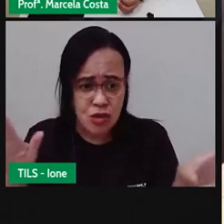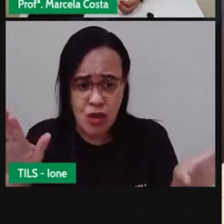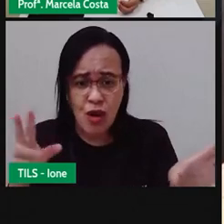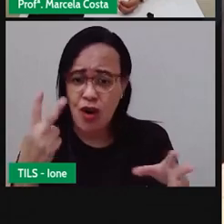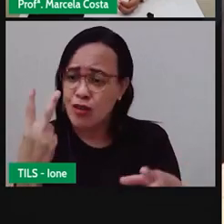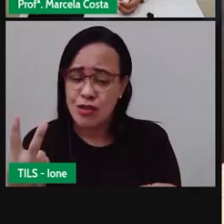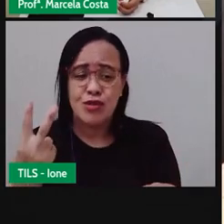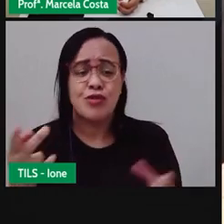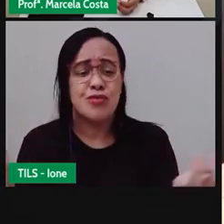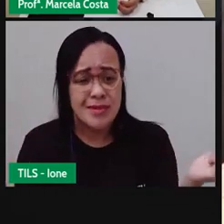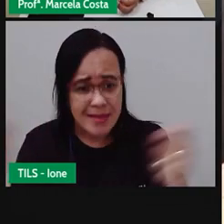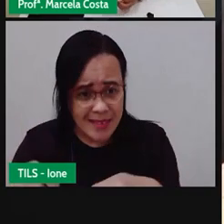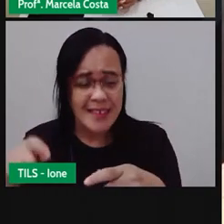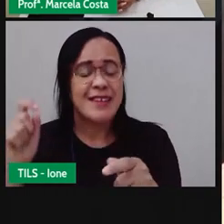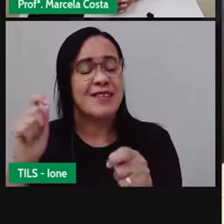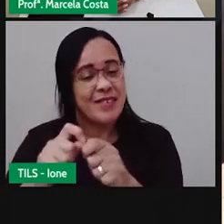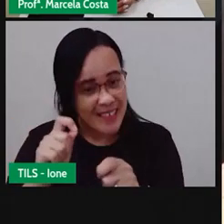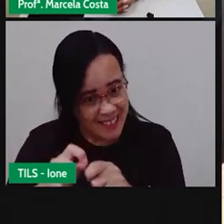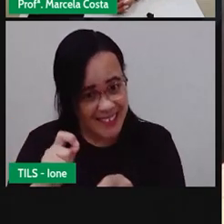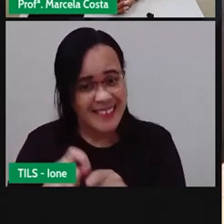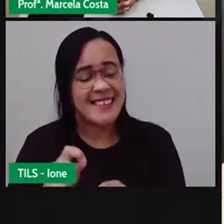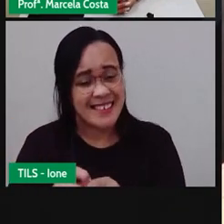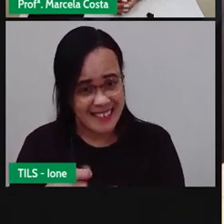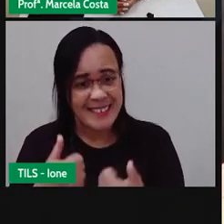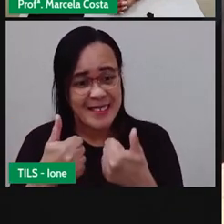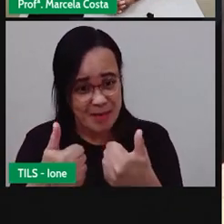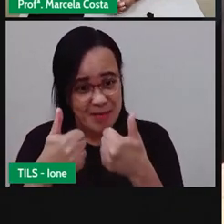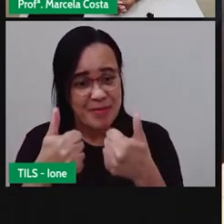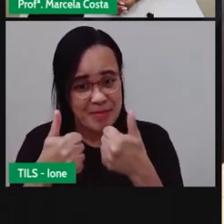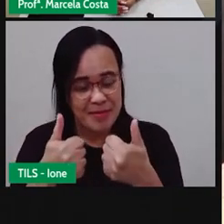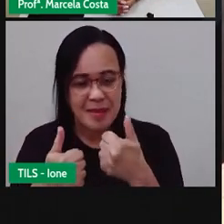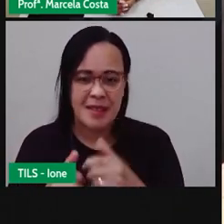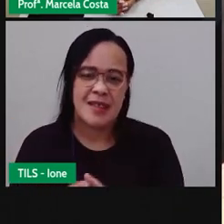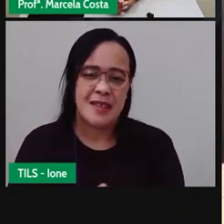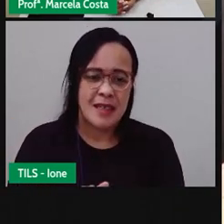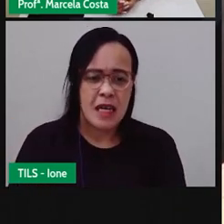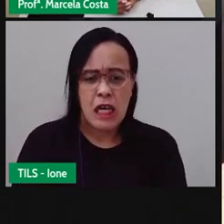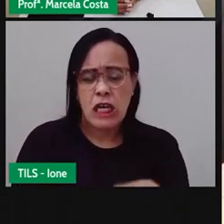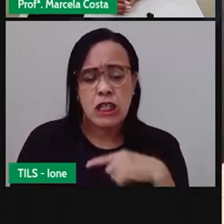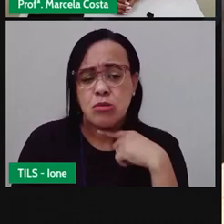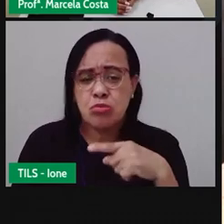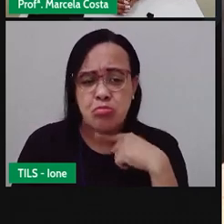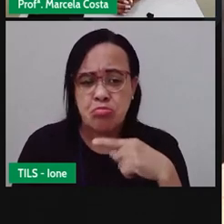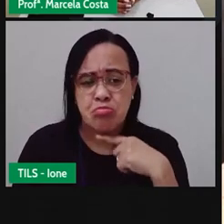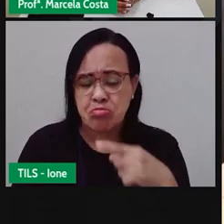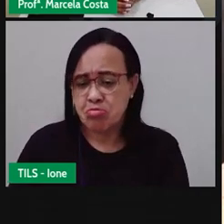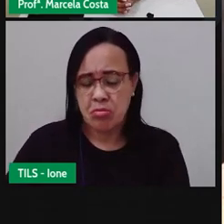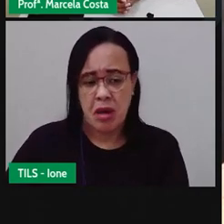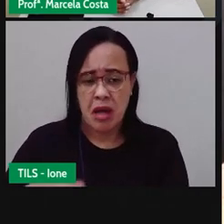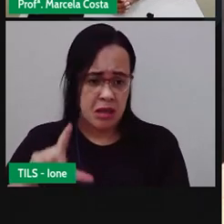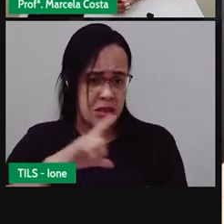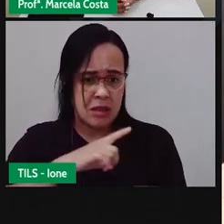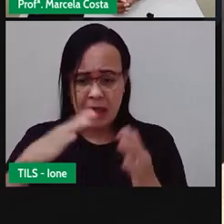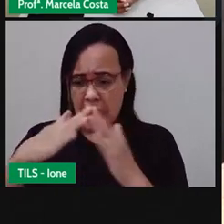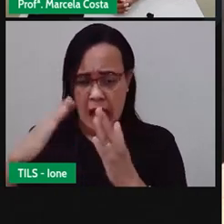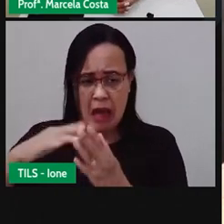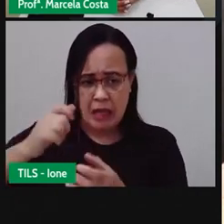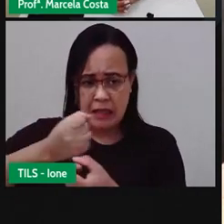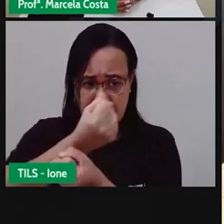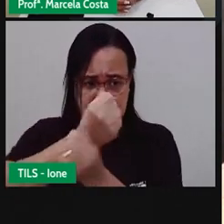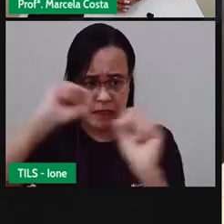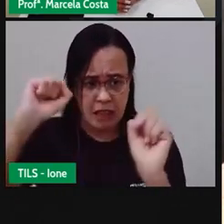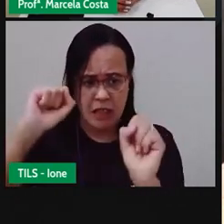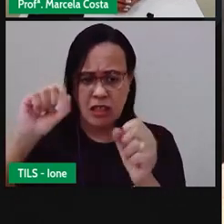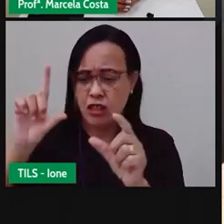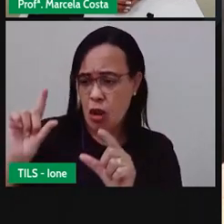consegue fazer essa composteira. Isso aqui é uma opção pra quem não consegue ter uma composteira grande em casa e quer ter um pouquinho só